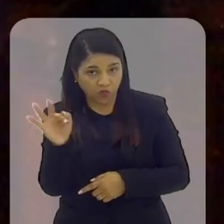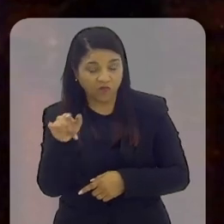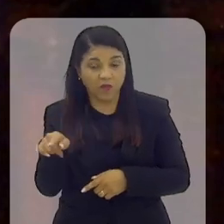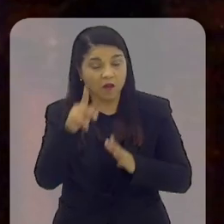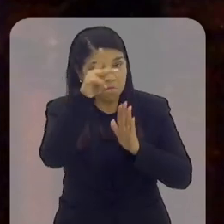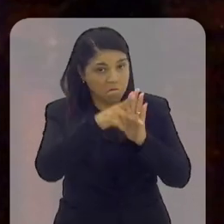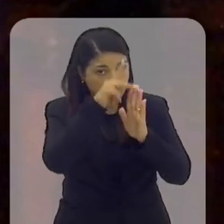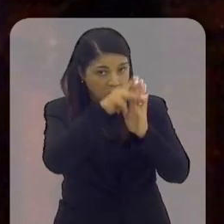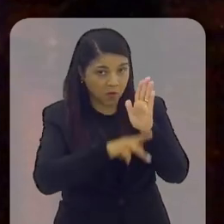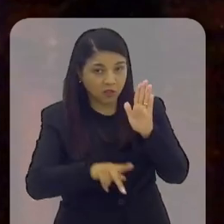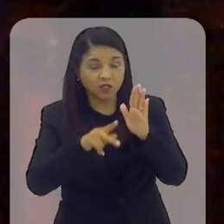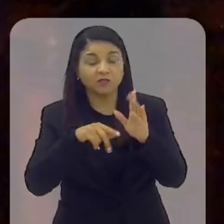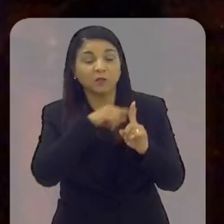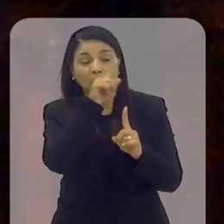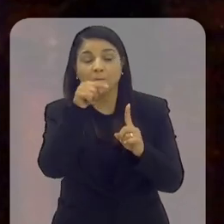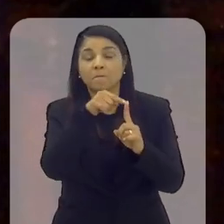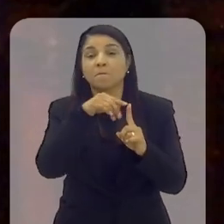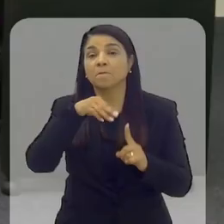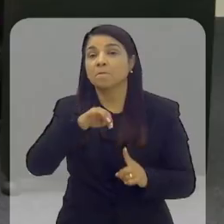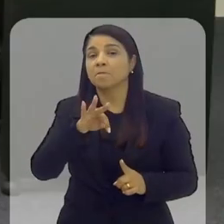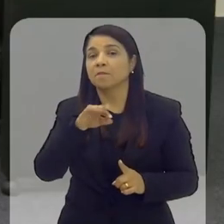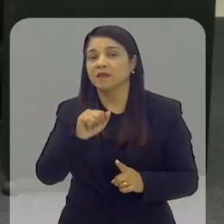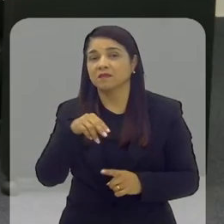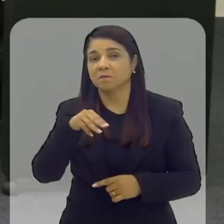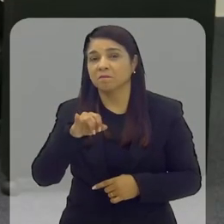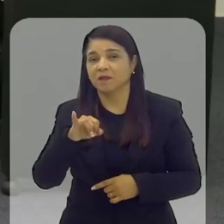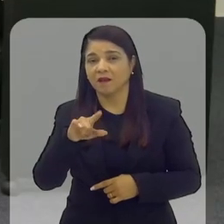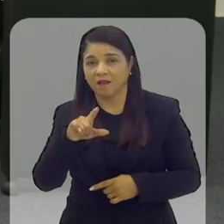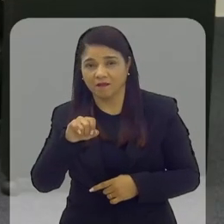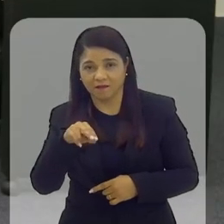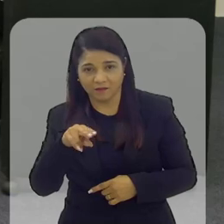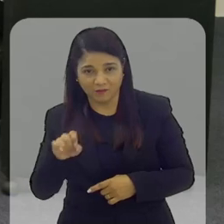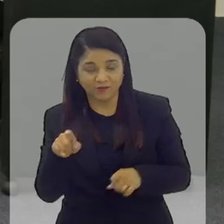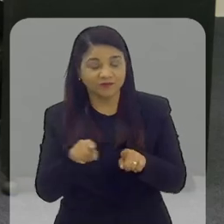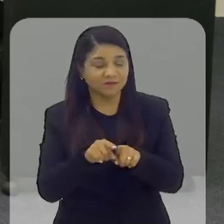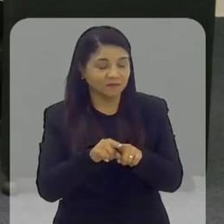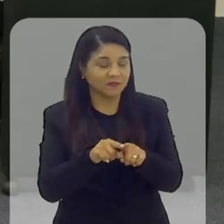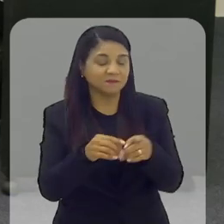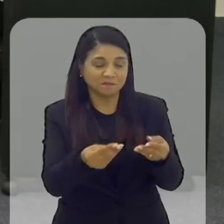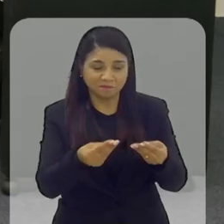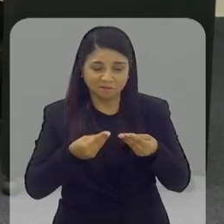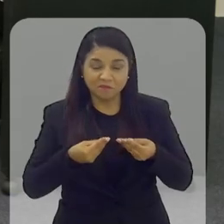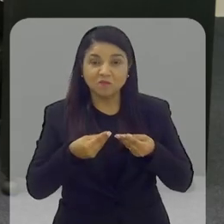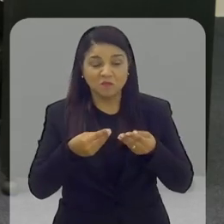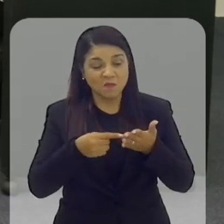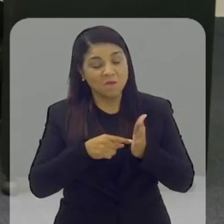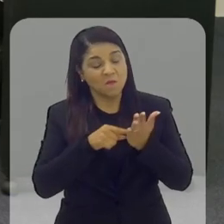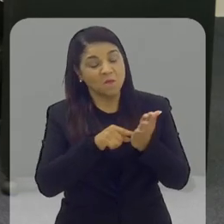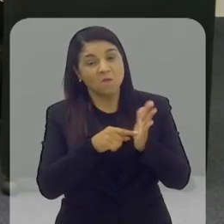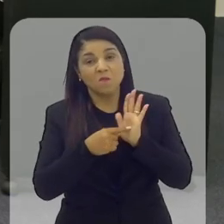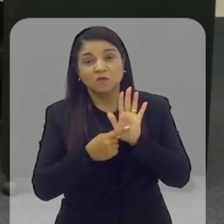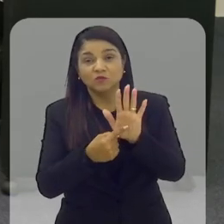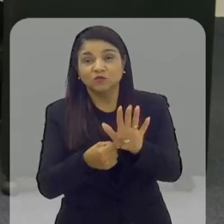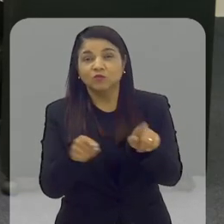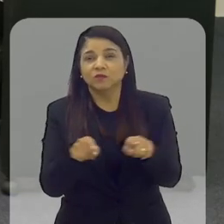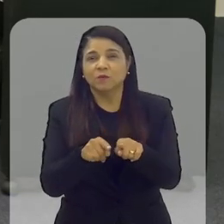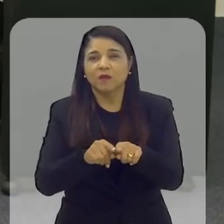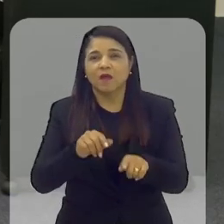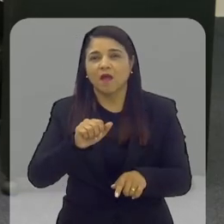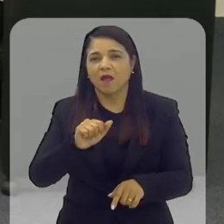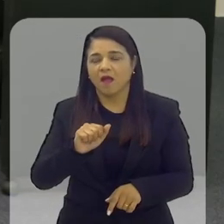Ele que trouxe o projeto Metras do Milênio para a gente. Ele nos apresentou